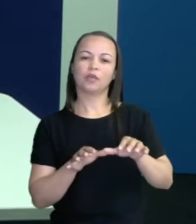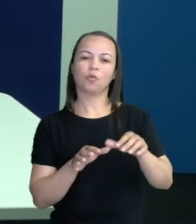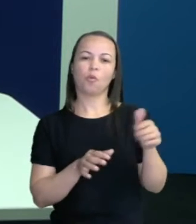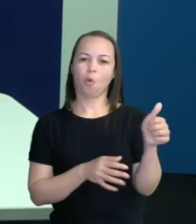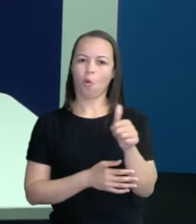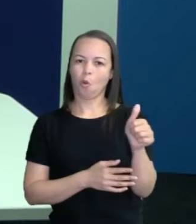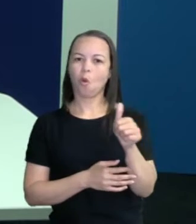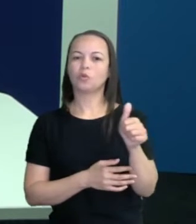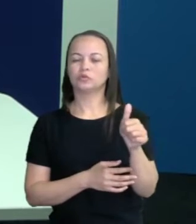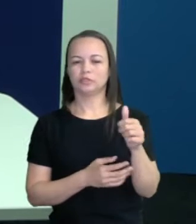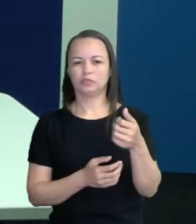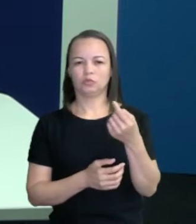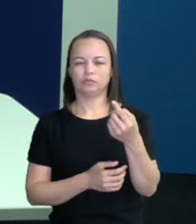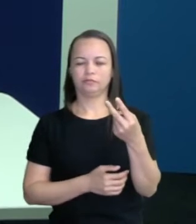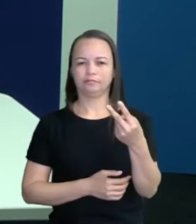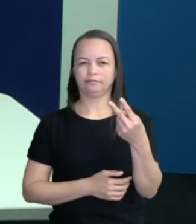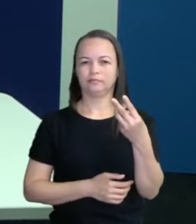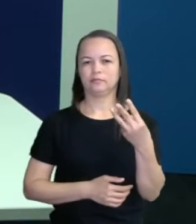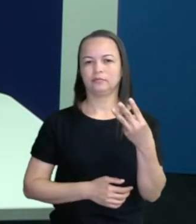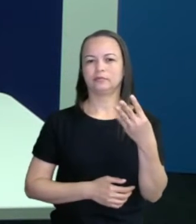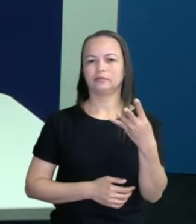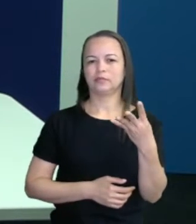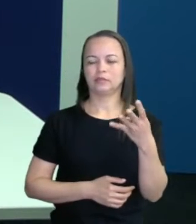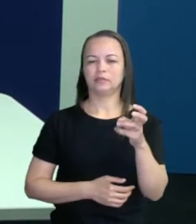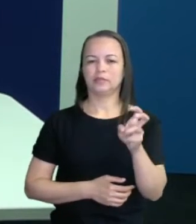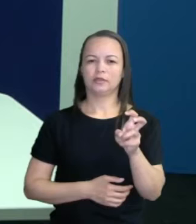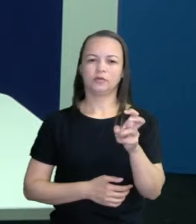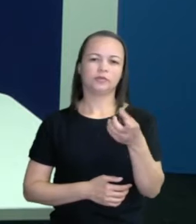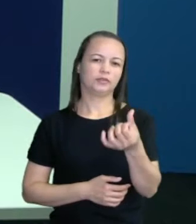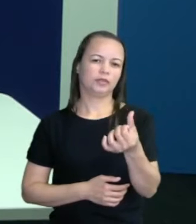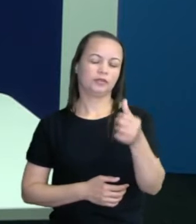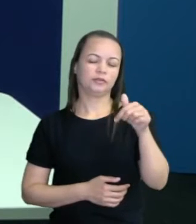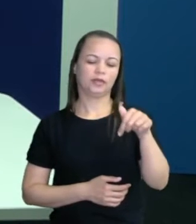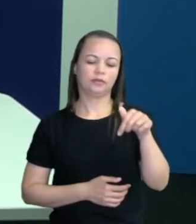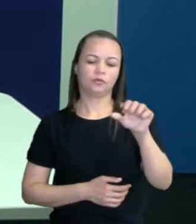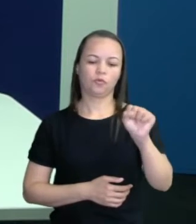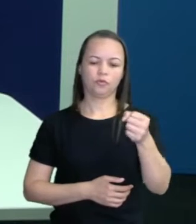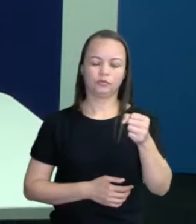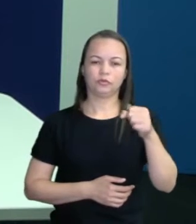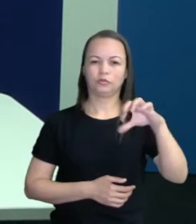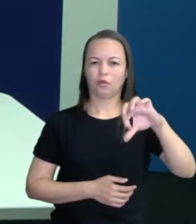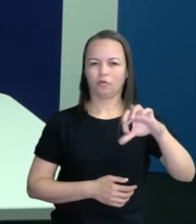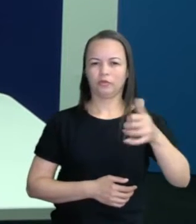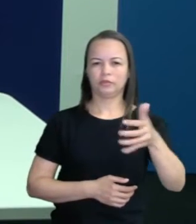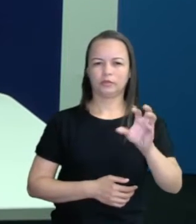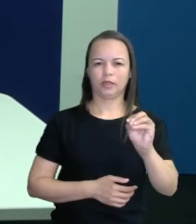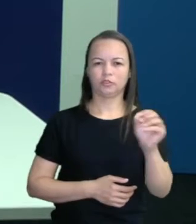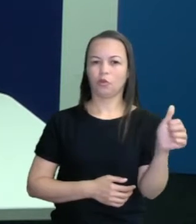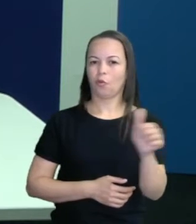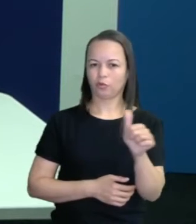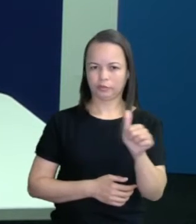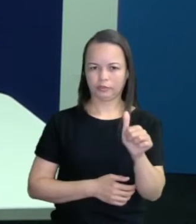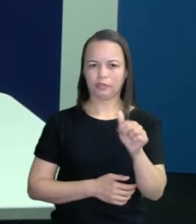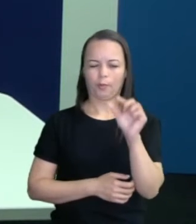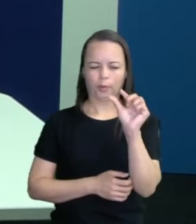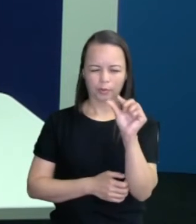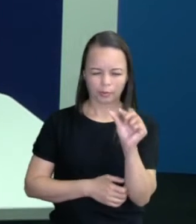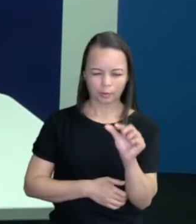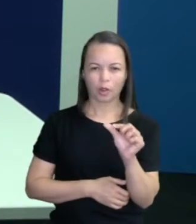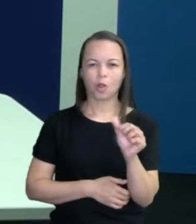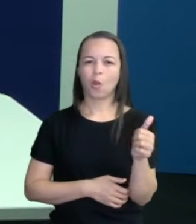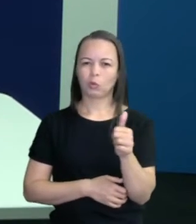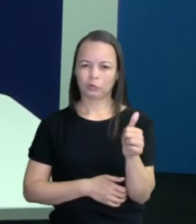agora, não foi? 1, 2, 3, 4, 5, 6, 7, 8, 9. 10, 11.